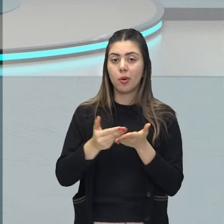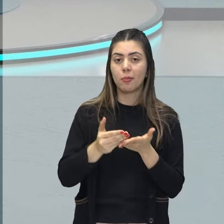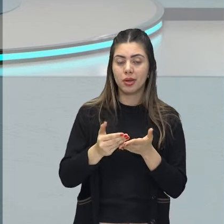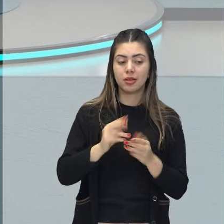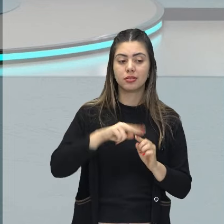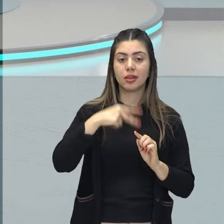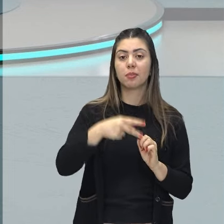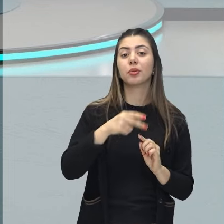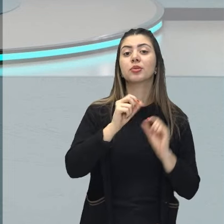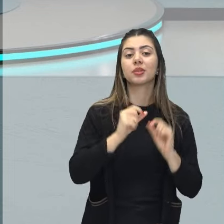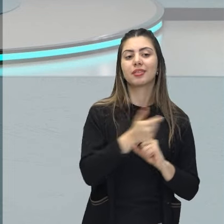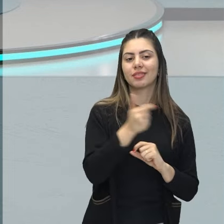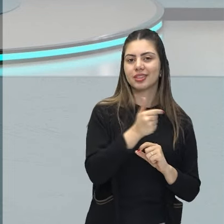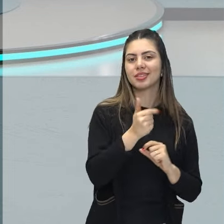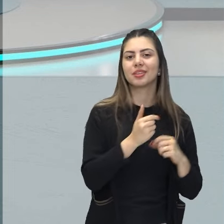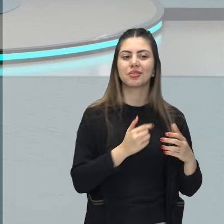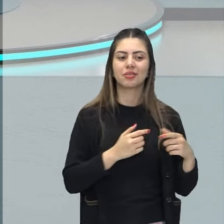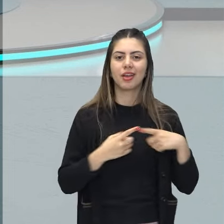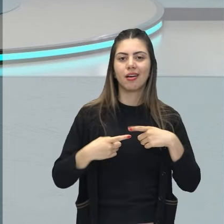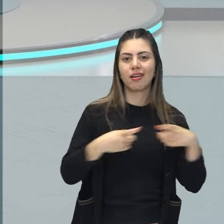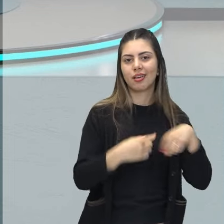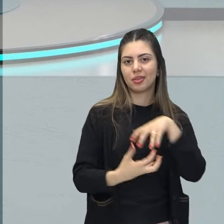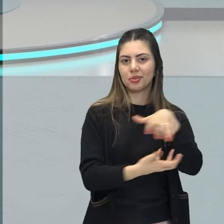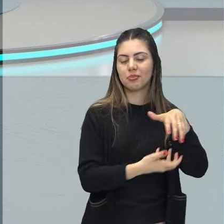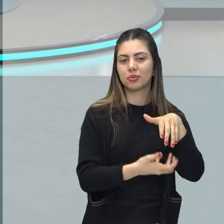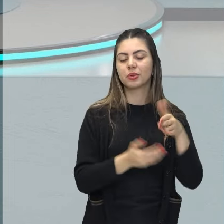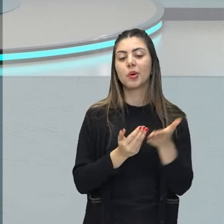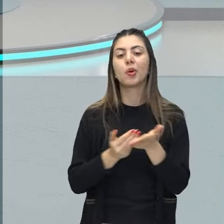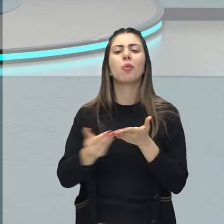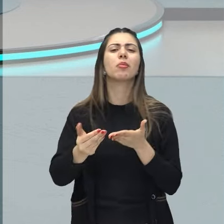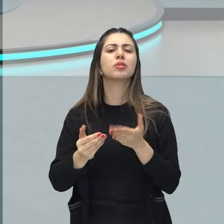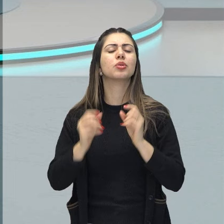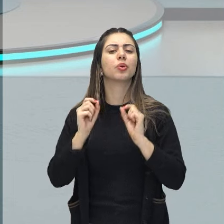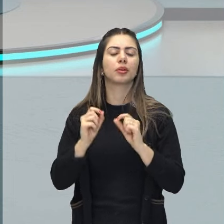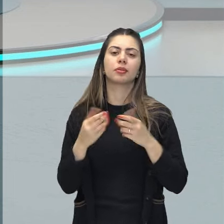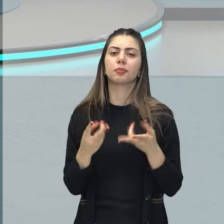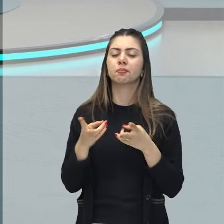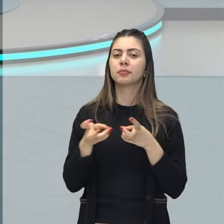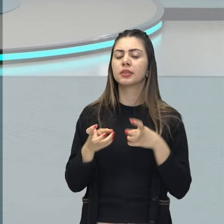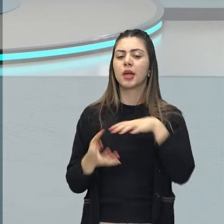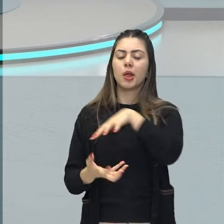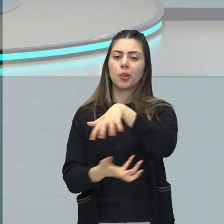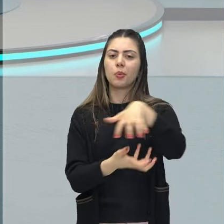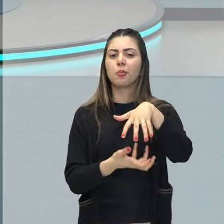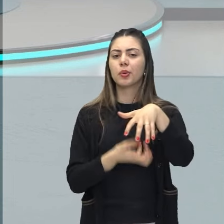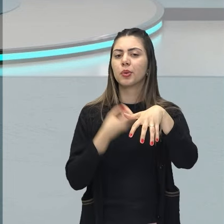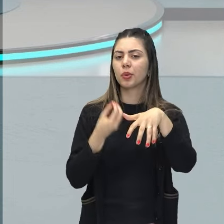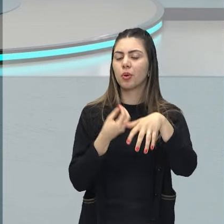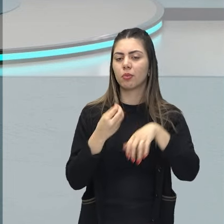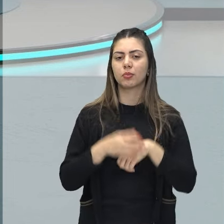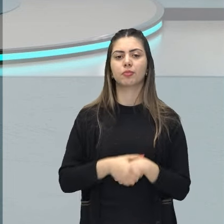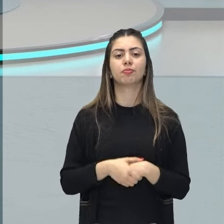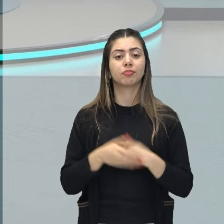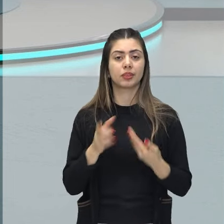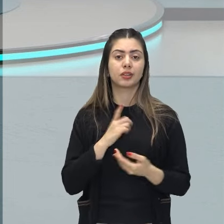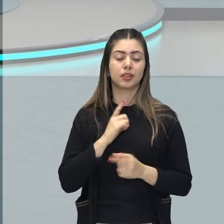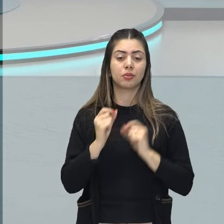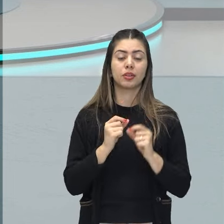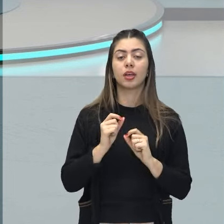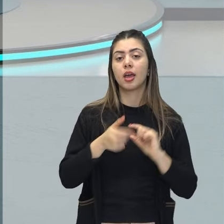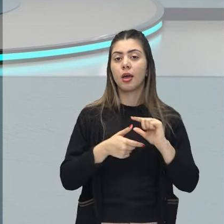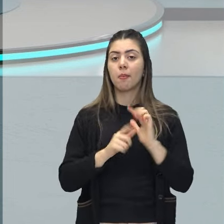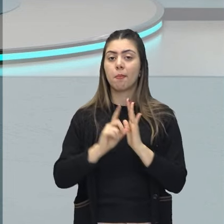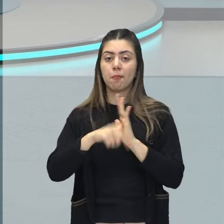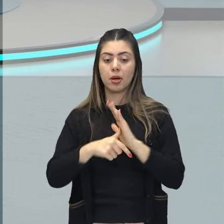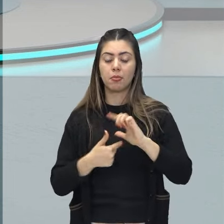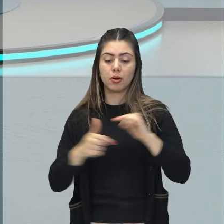de uma guerra, a Segunda Guerra Mundial. Então percebam que no mundo, o se celebrava quando o pós-modernismo começa aqui no